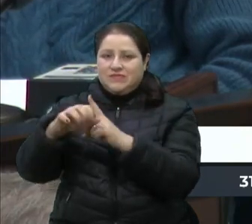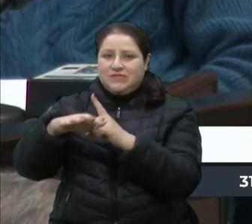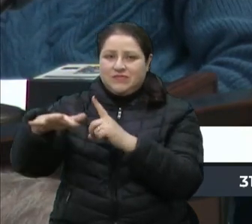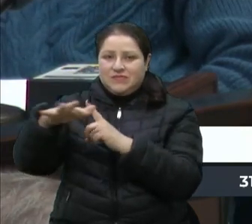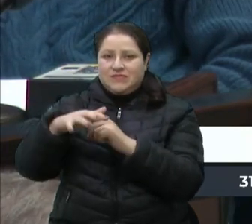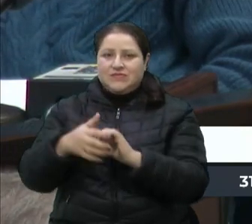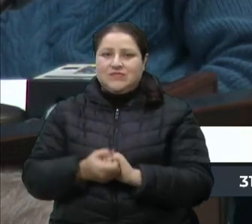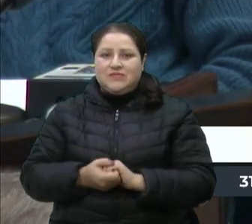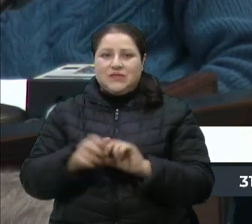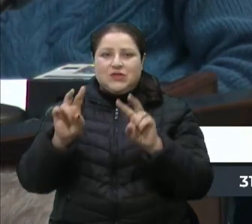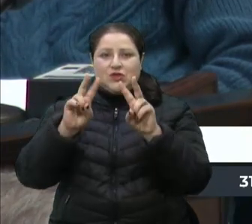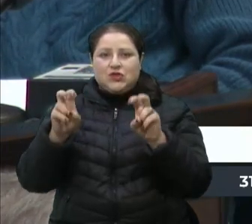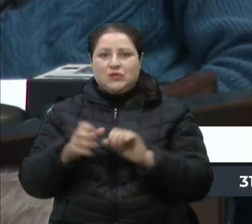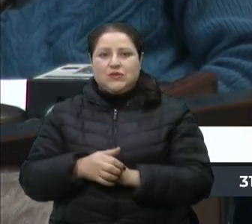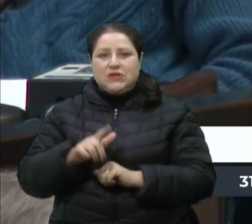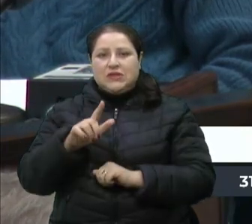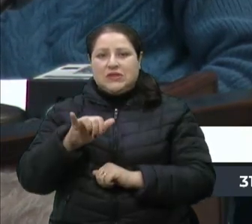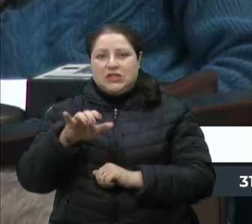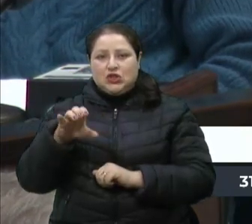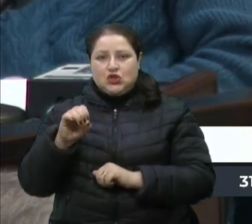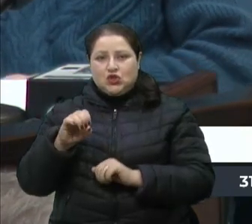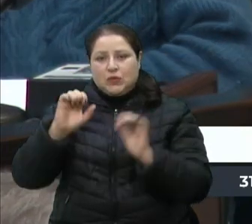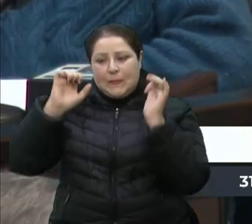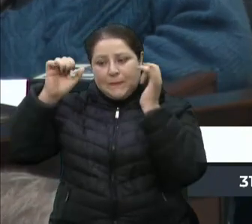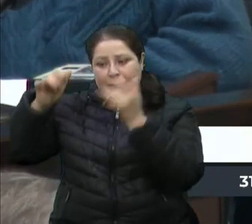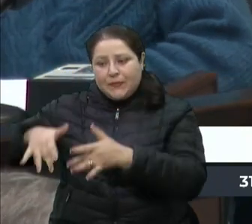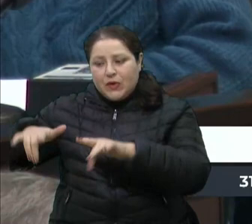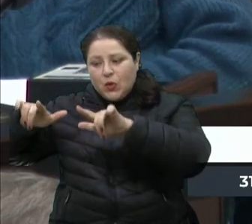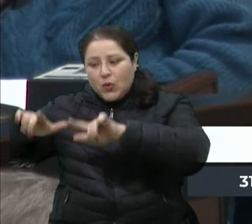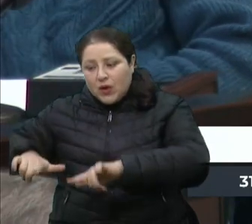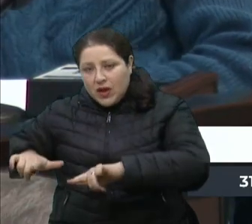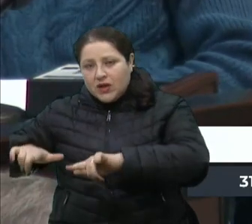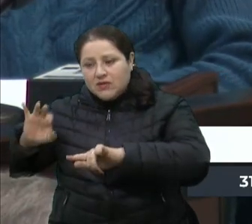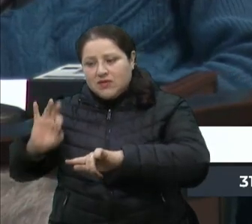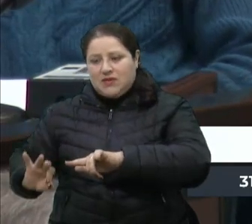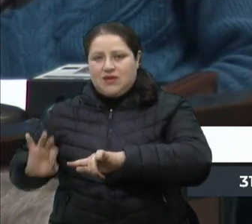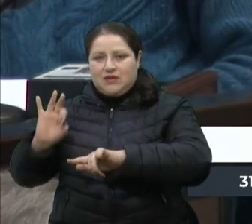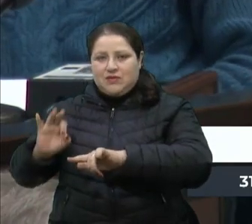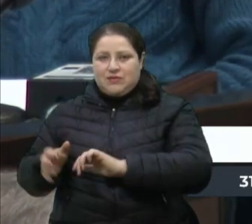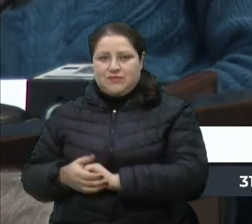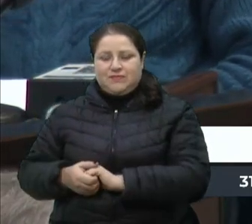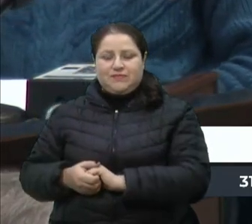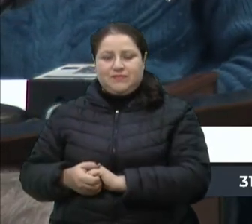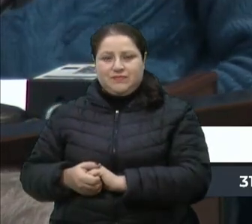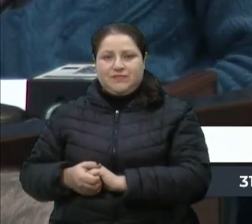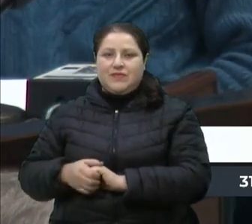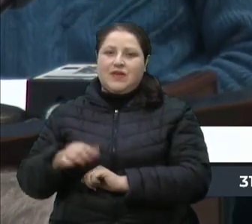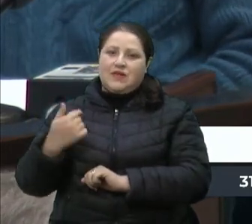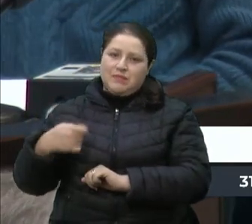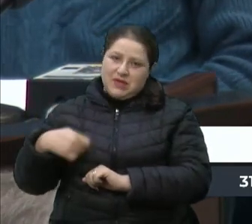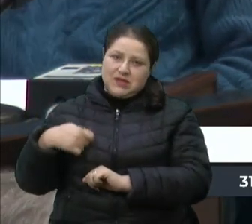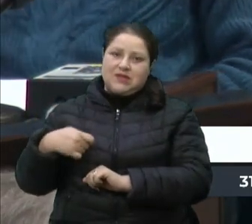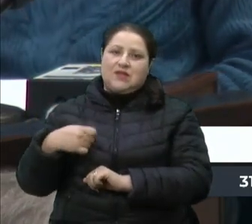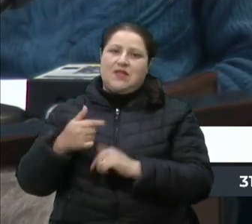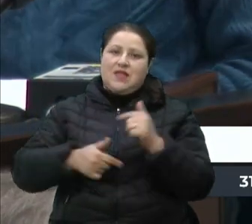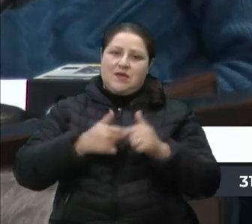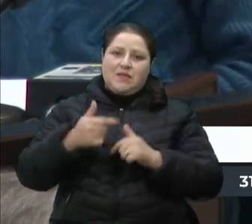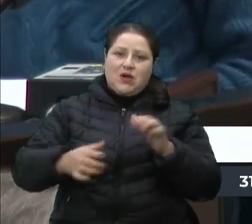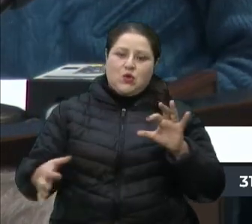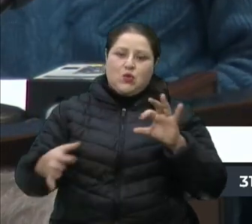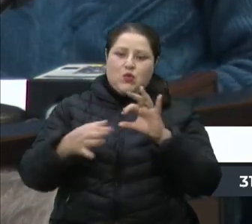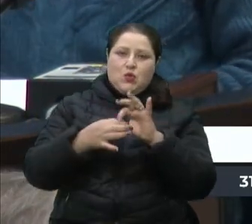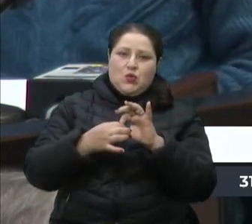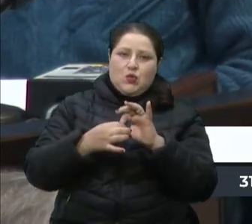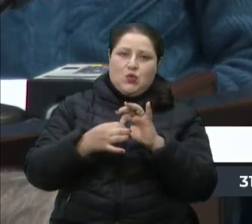em descartar o seu lixo no local devido, no local próprio. Então é um trabalho em conjunto, tanto do poder público como